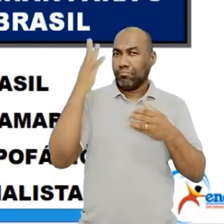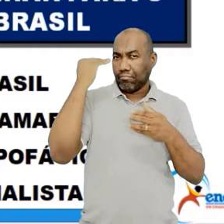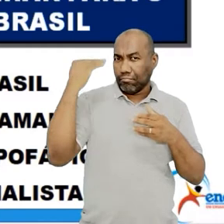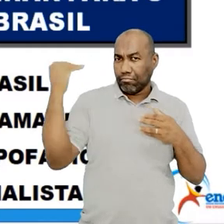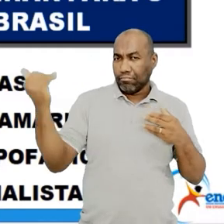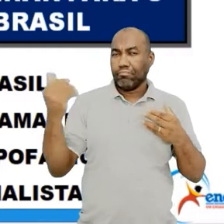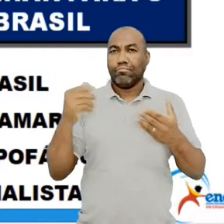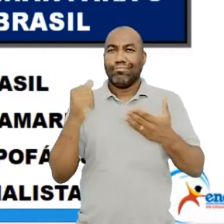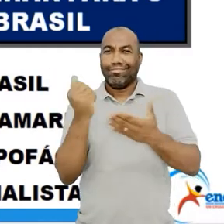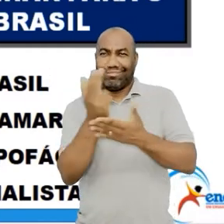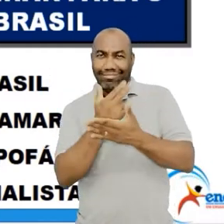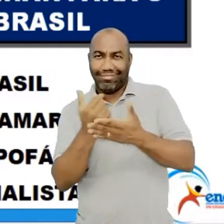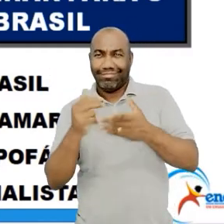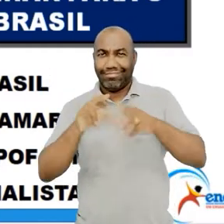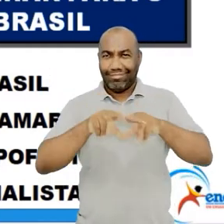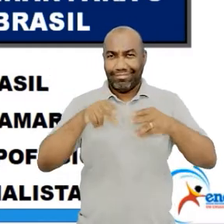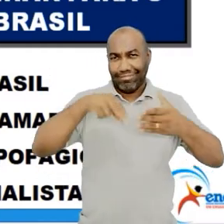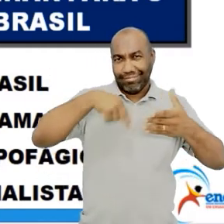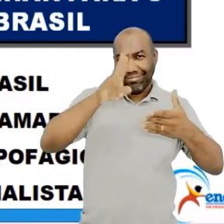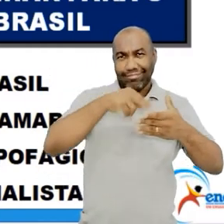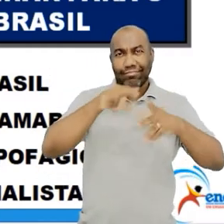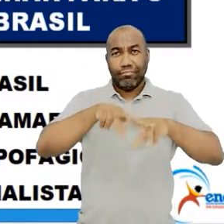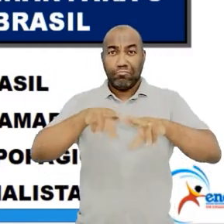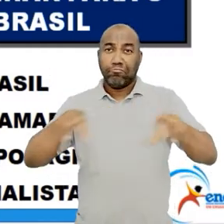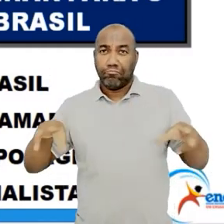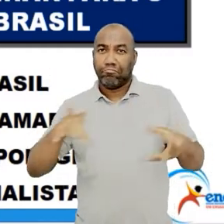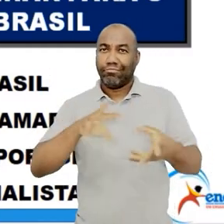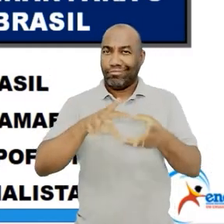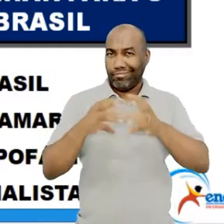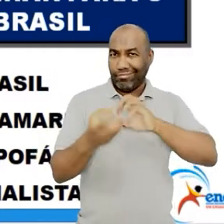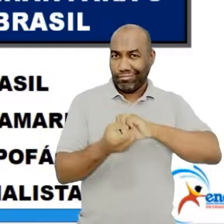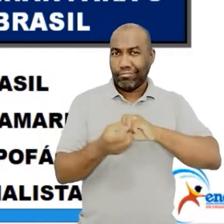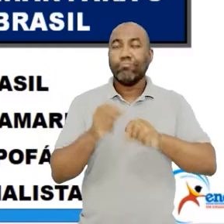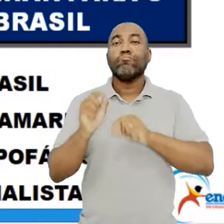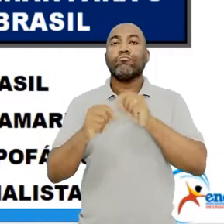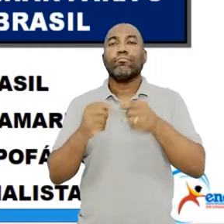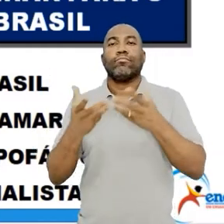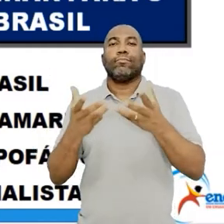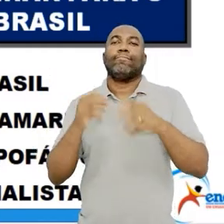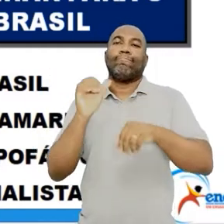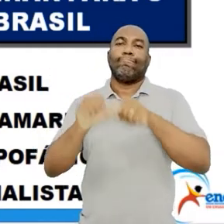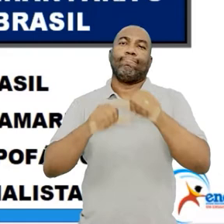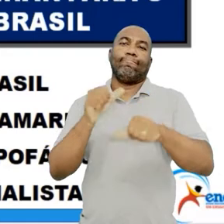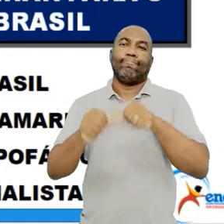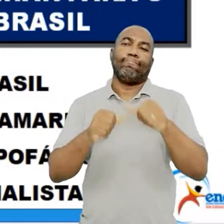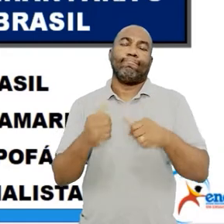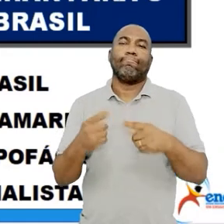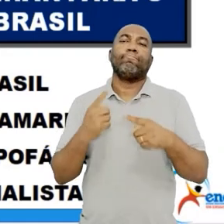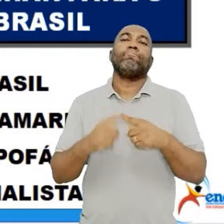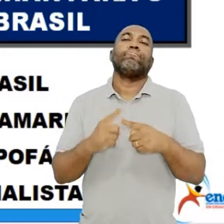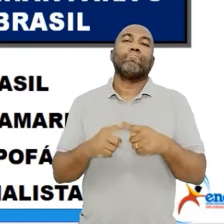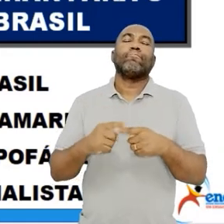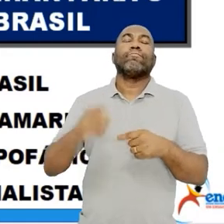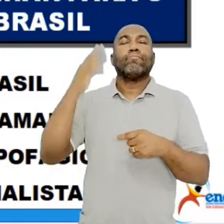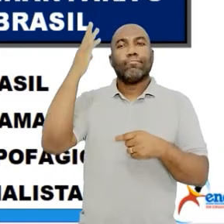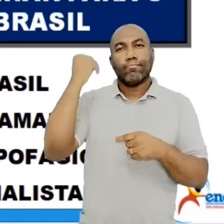processo, mas agora eles querem empregar tudo isso com um olhar